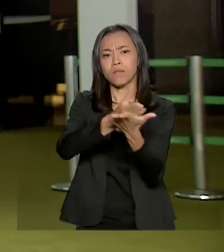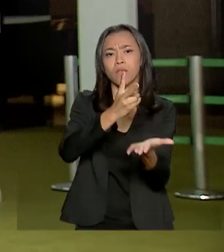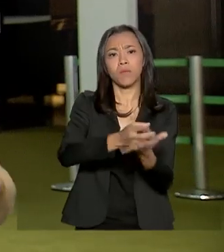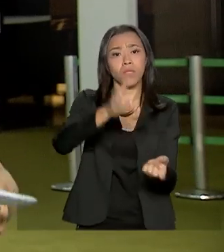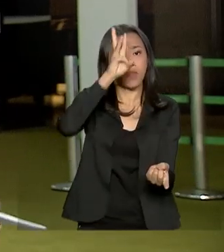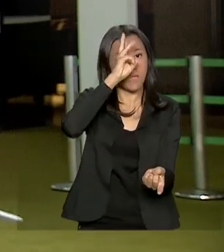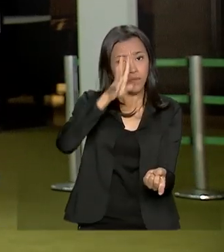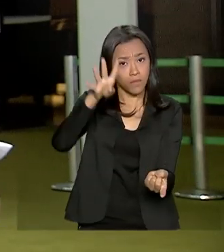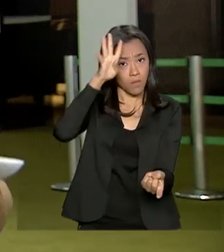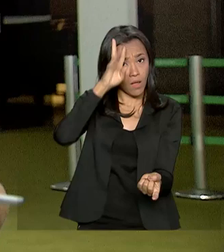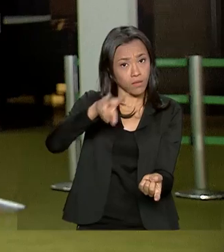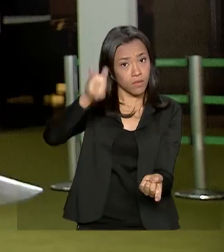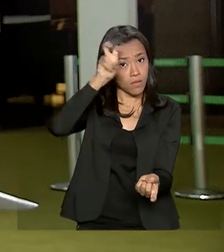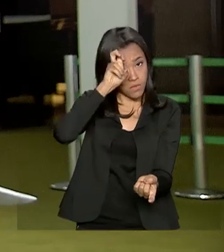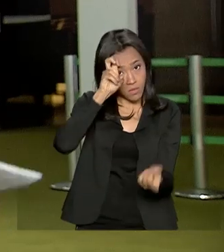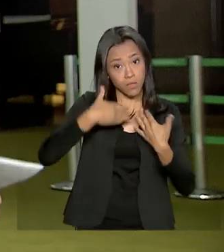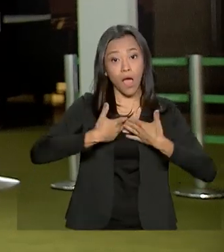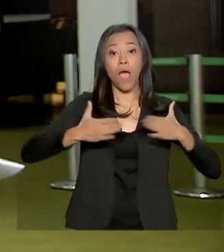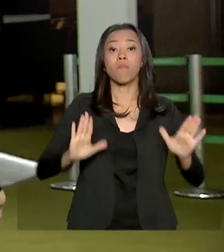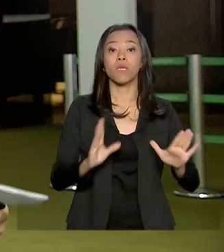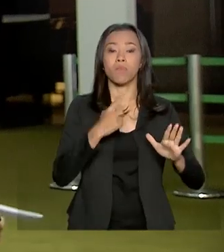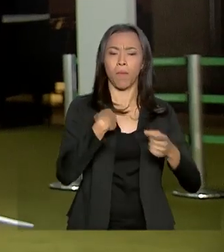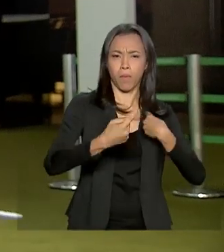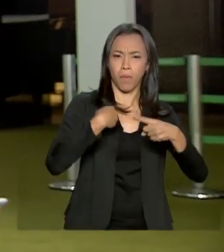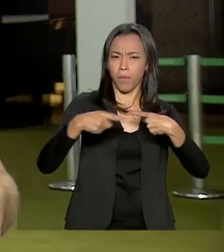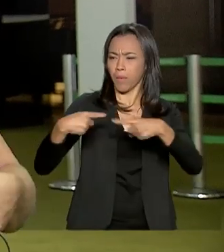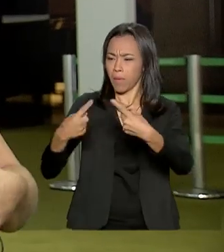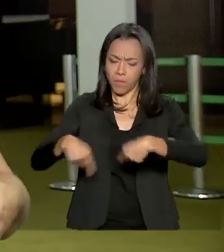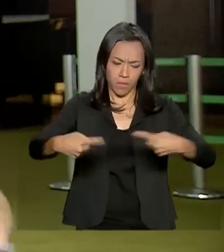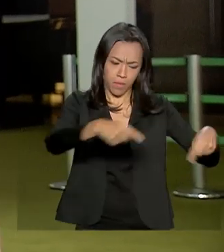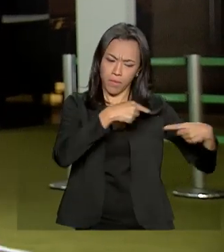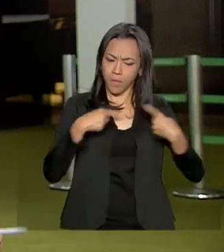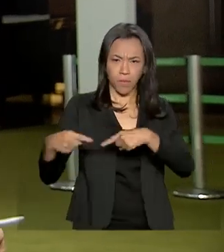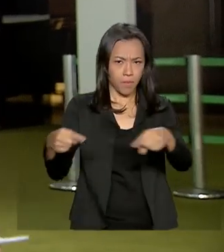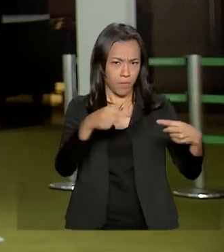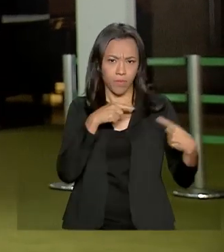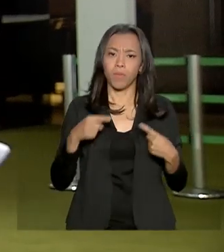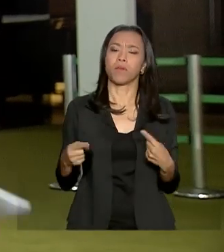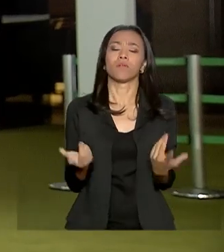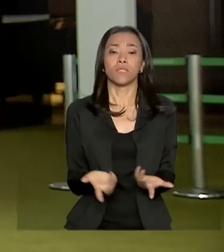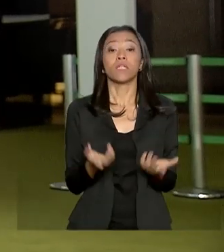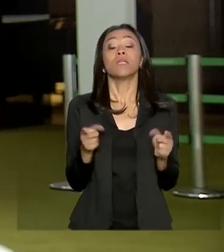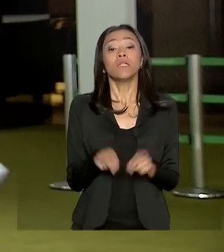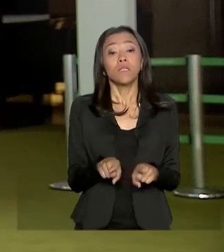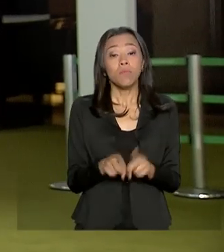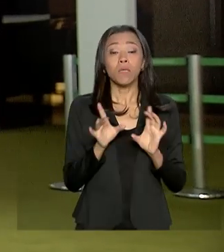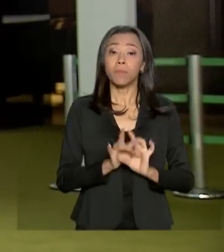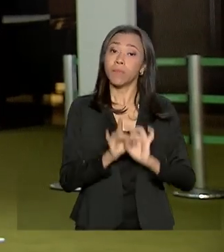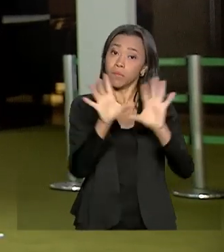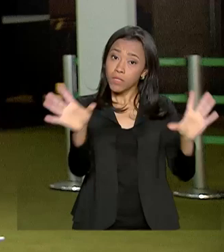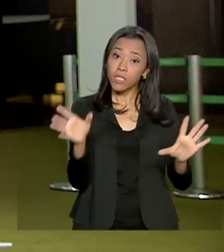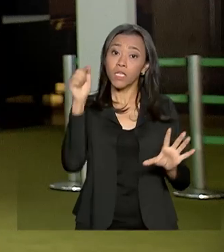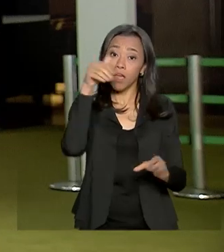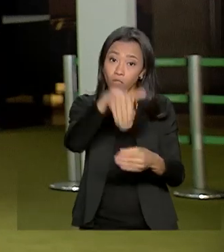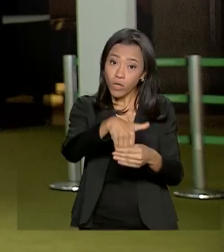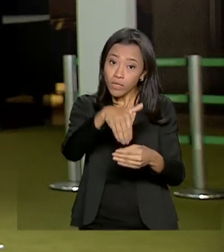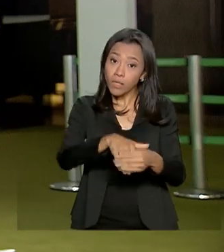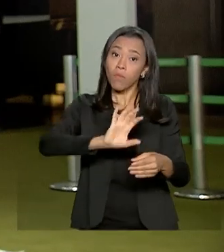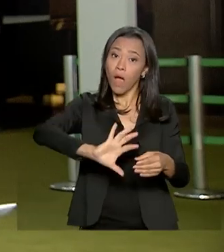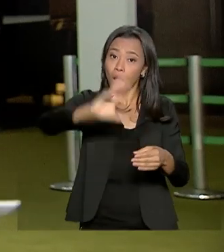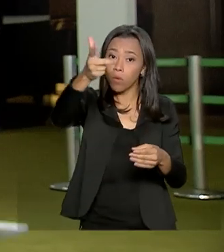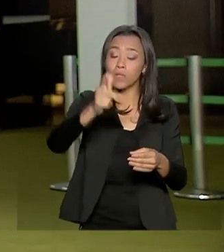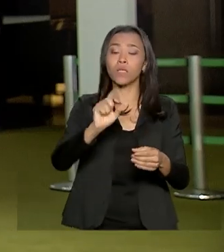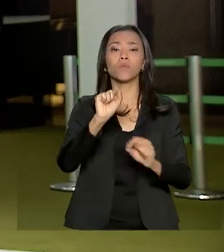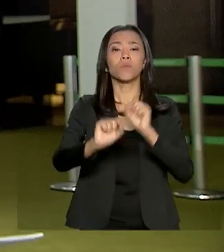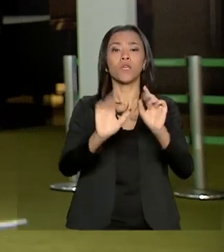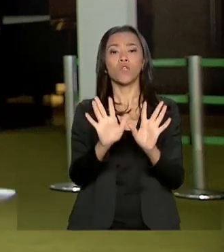quartas e quintas-feiras, né? Com especialistas para avançar nesse tema, avançar no debate, e permitir que a votação aconteça, então, no